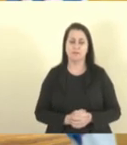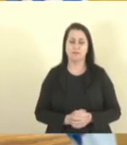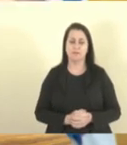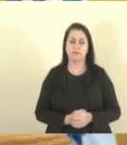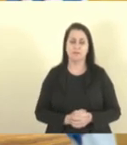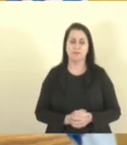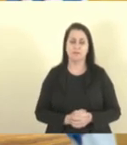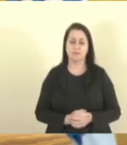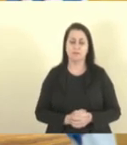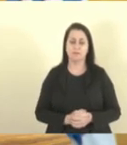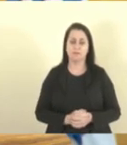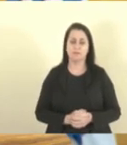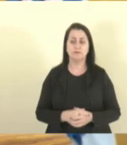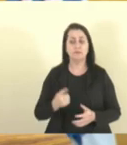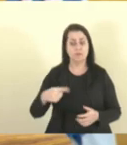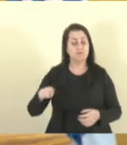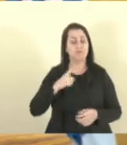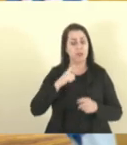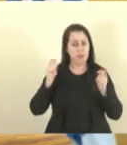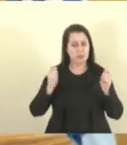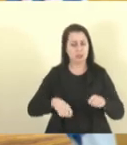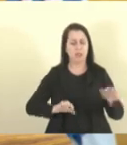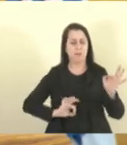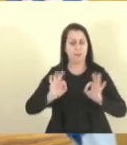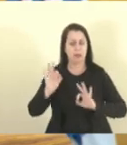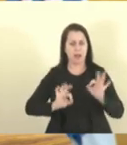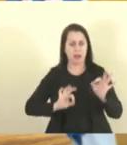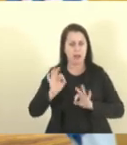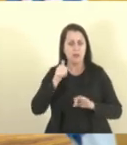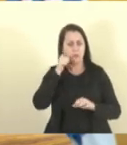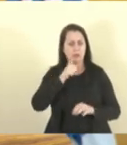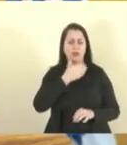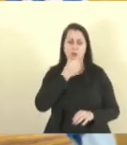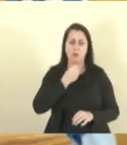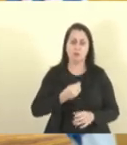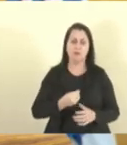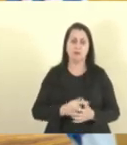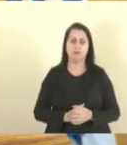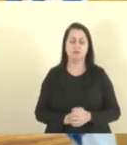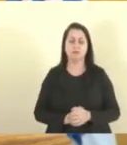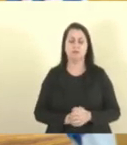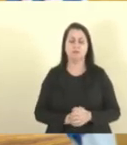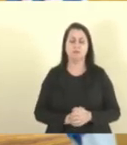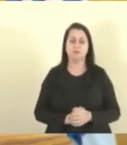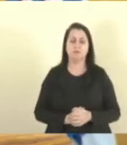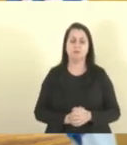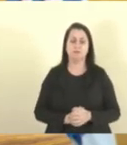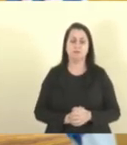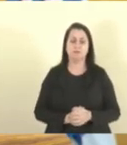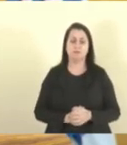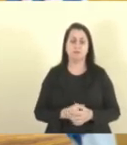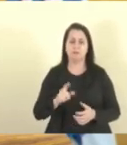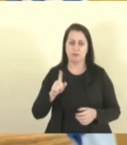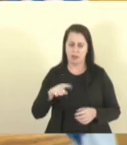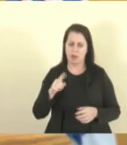e eles são capacitados, preparados, mulheres e homens, é uma turma